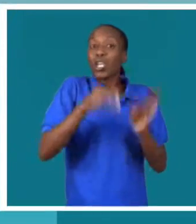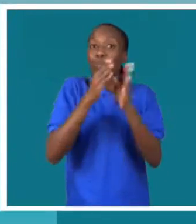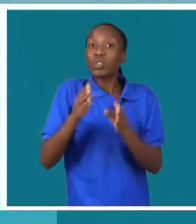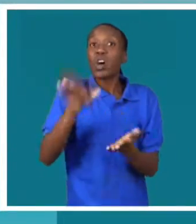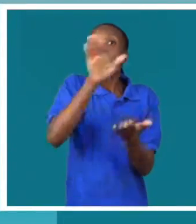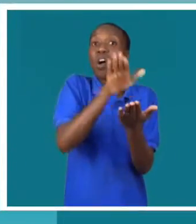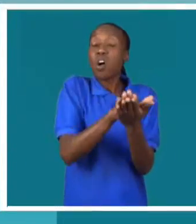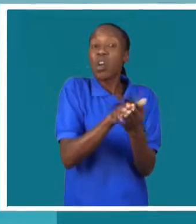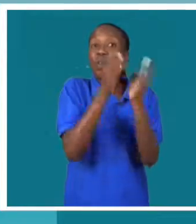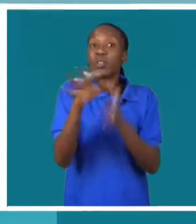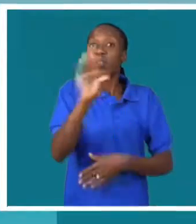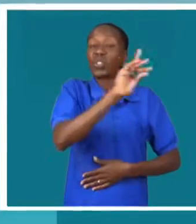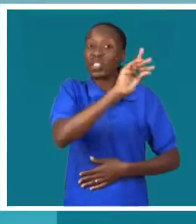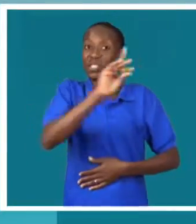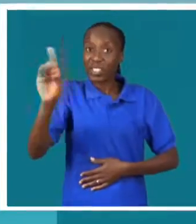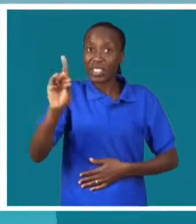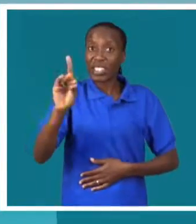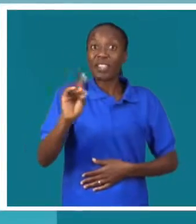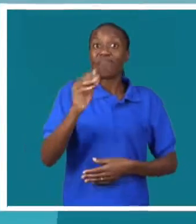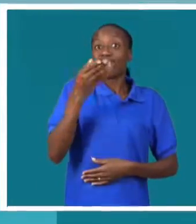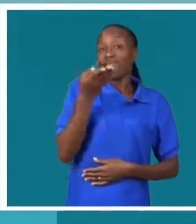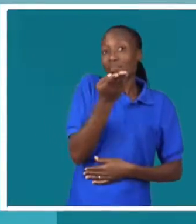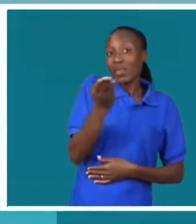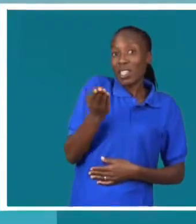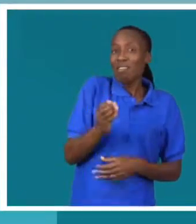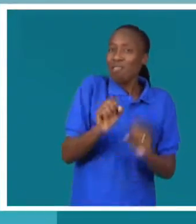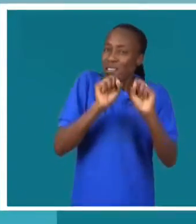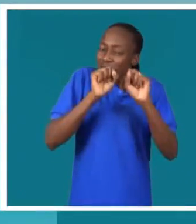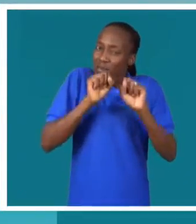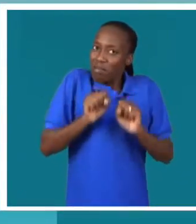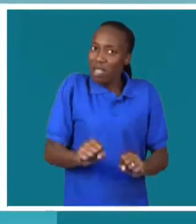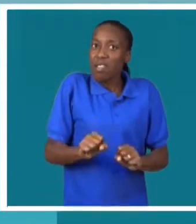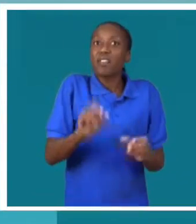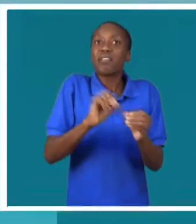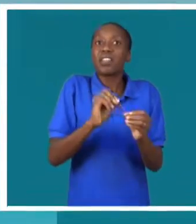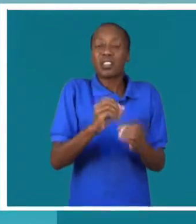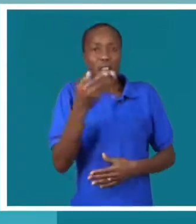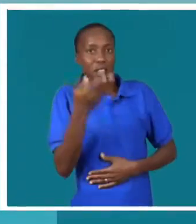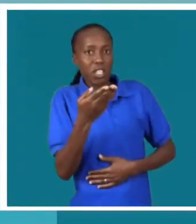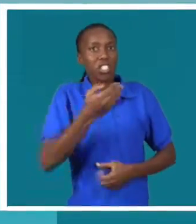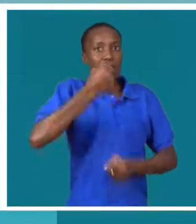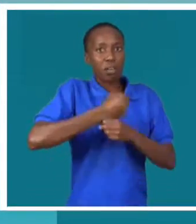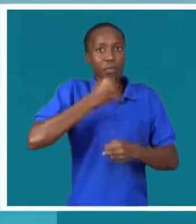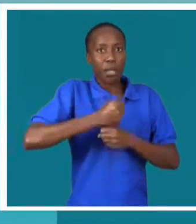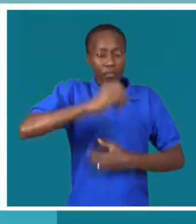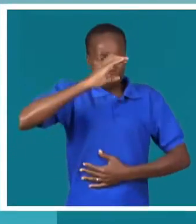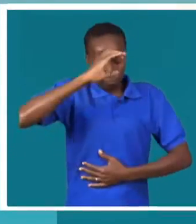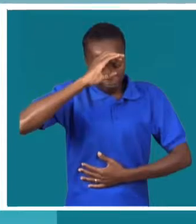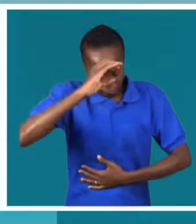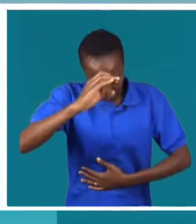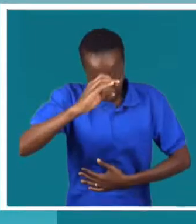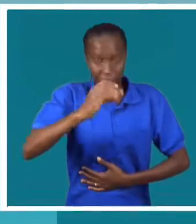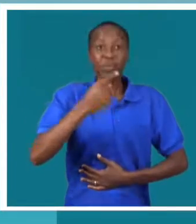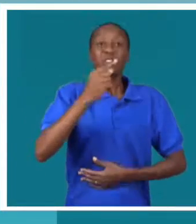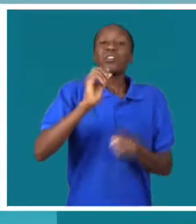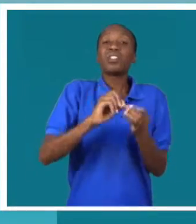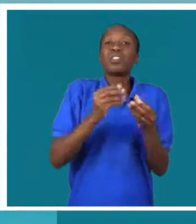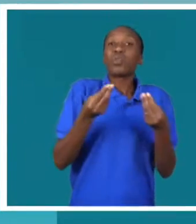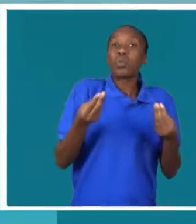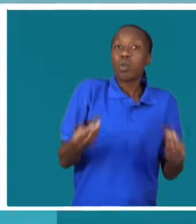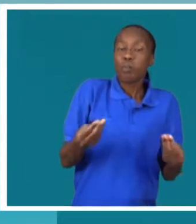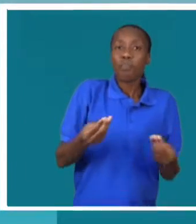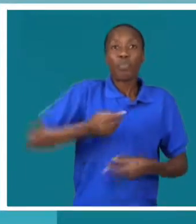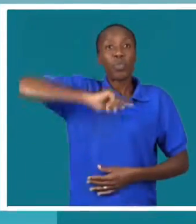gente. Onde as pessoas com deficiência, em particular, devem merecer ter este trabalho digno como merecedor.